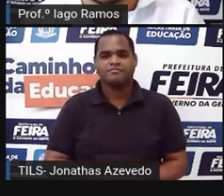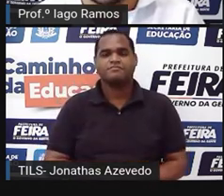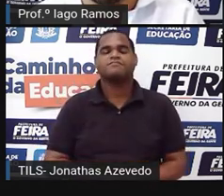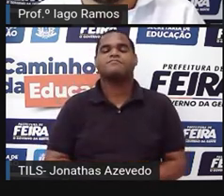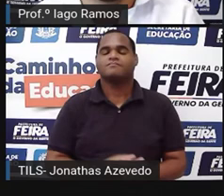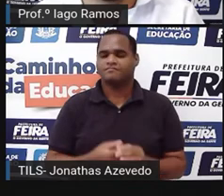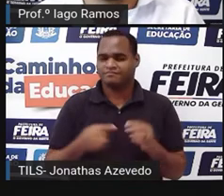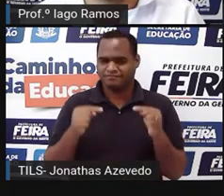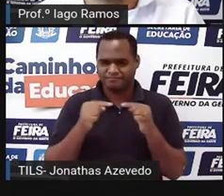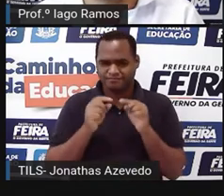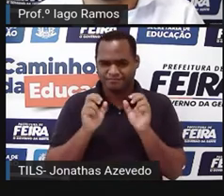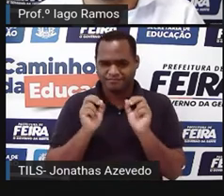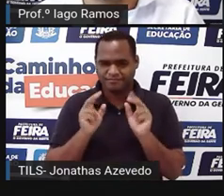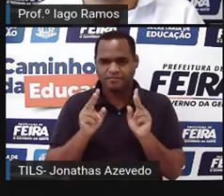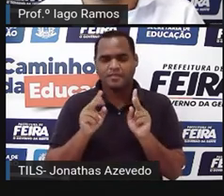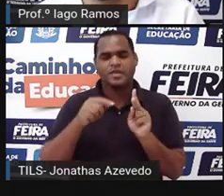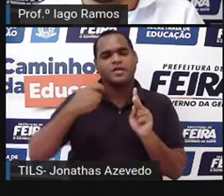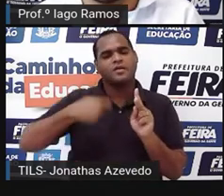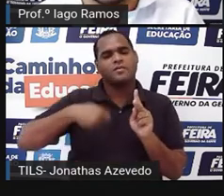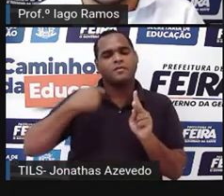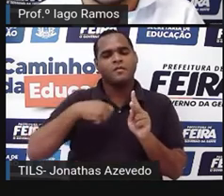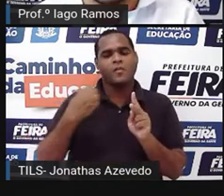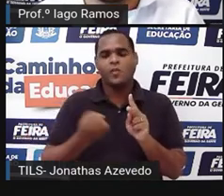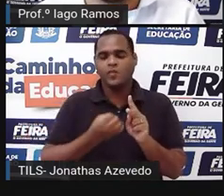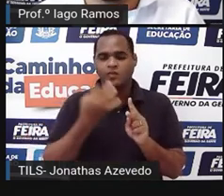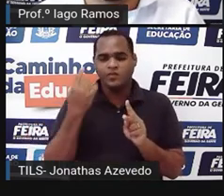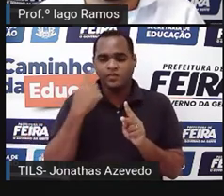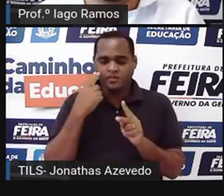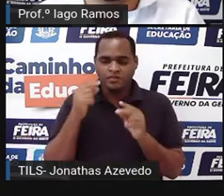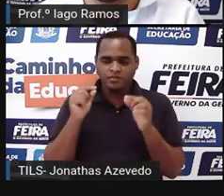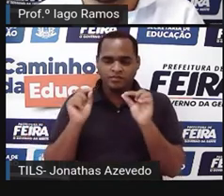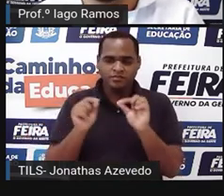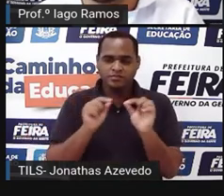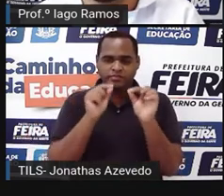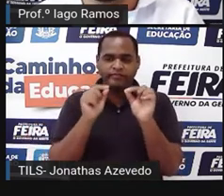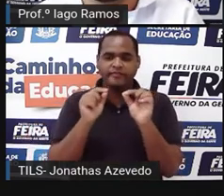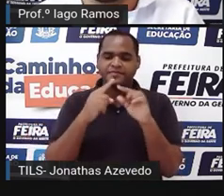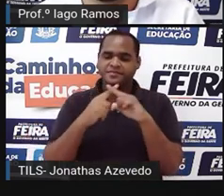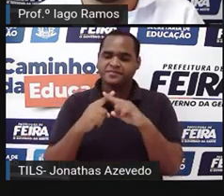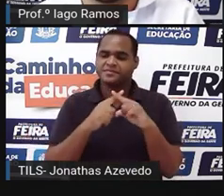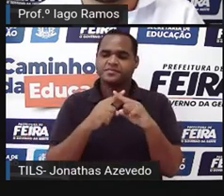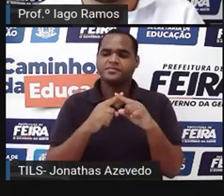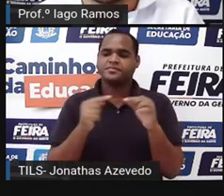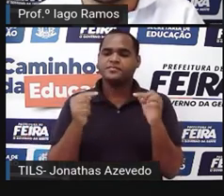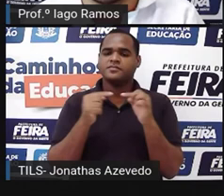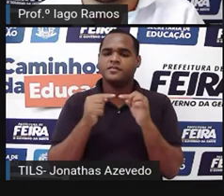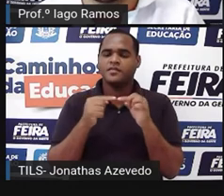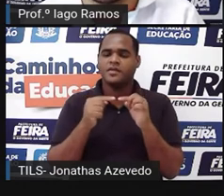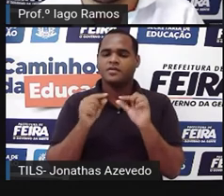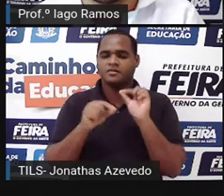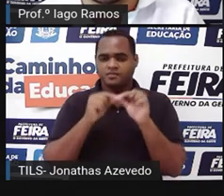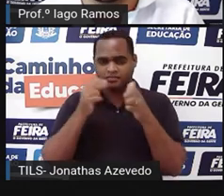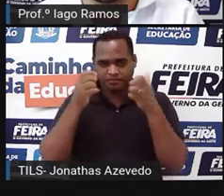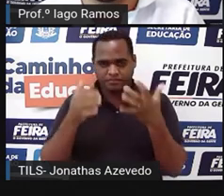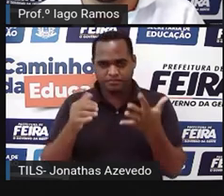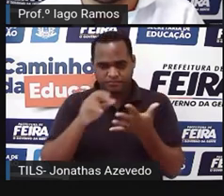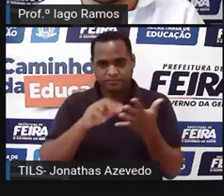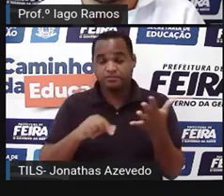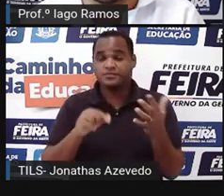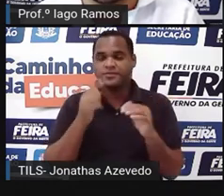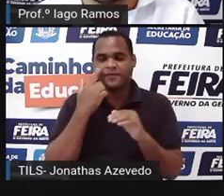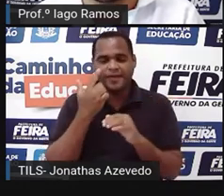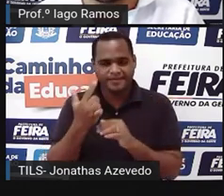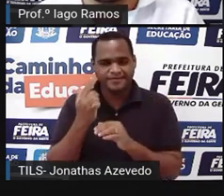tá? Só que eu preciso aí dos catetos, porque aquele x ali é hipotenusa, e como é que eu acho os catetos? É só olhar ali, ó,